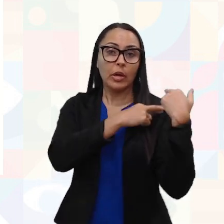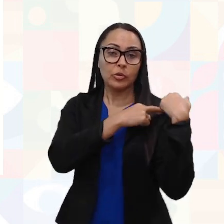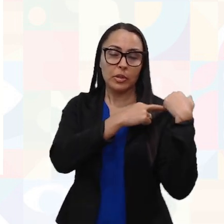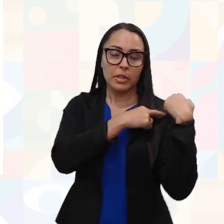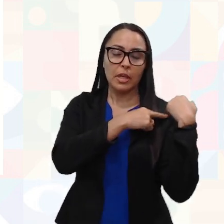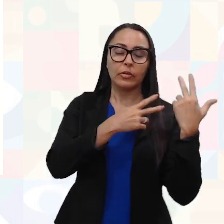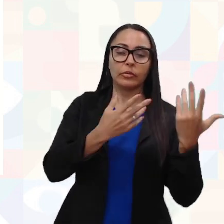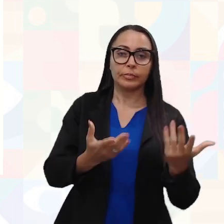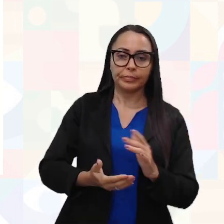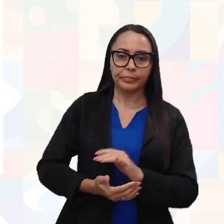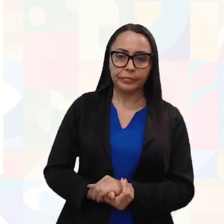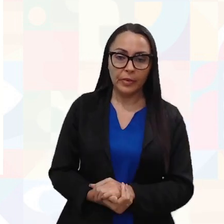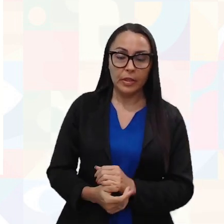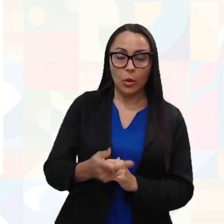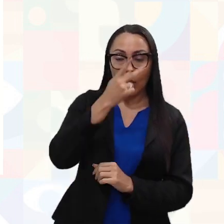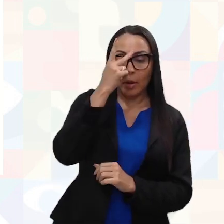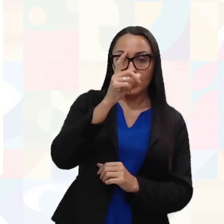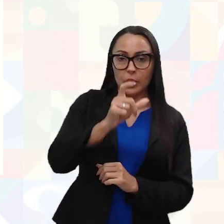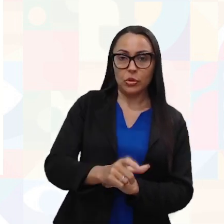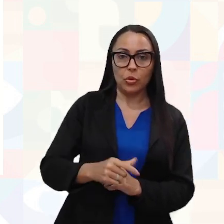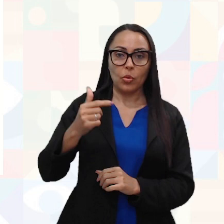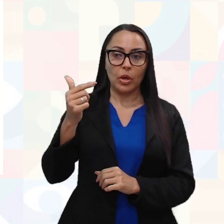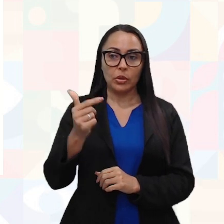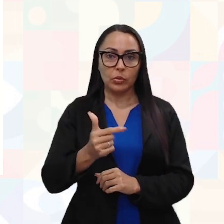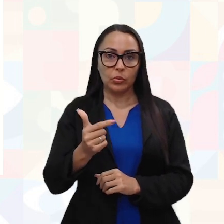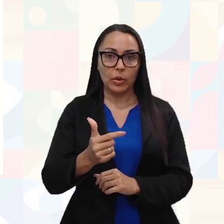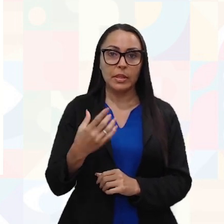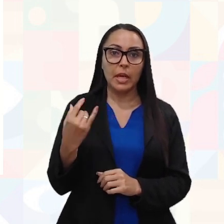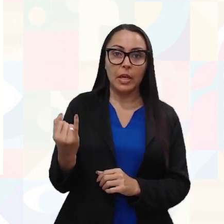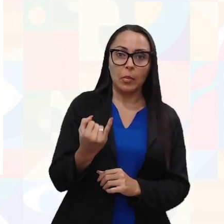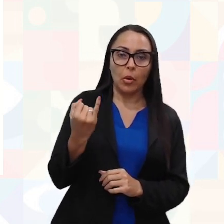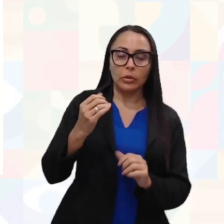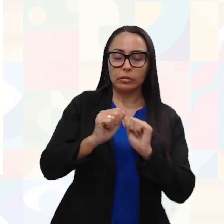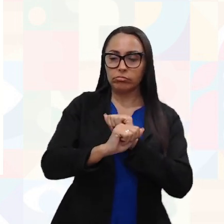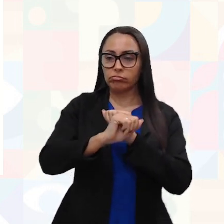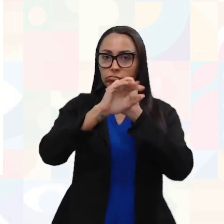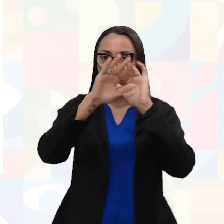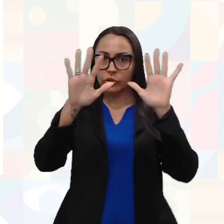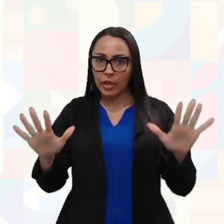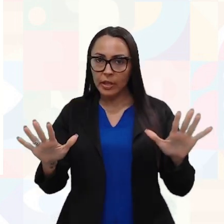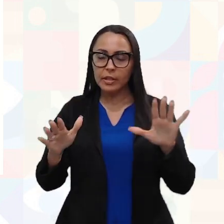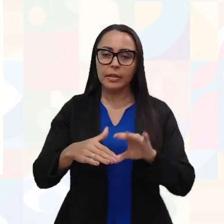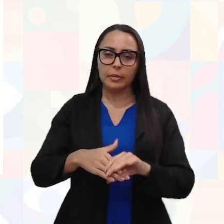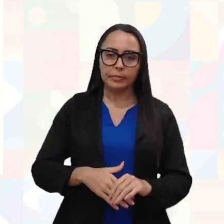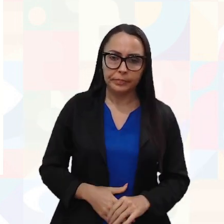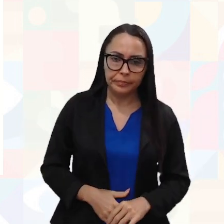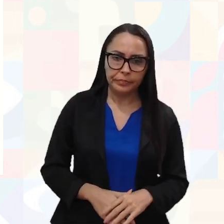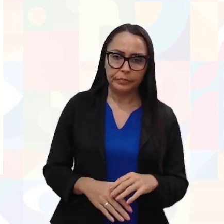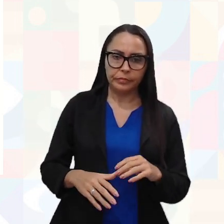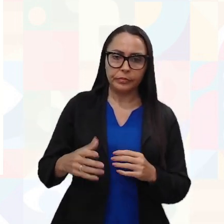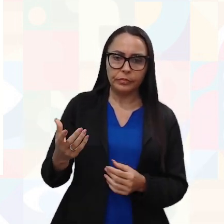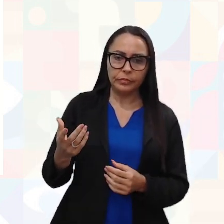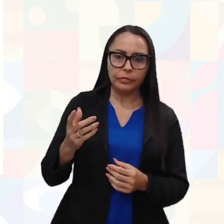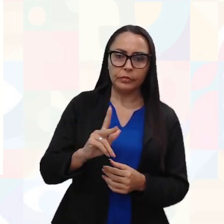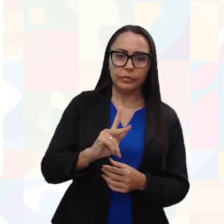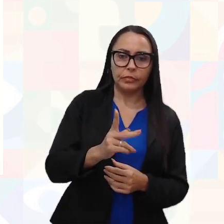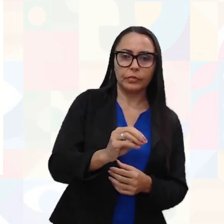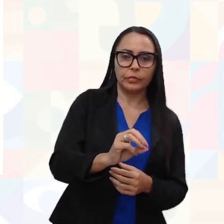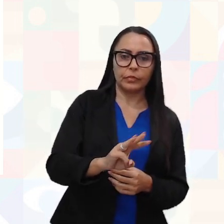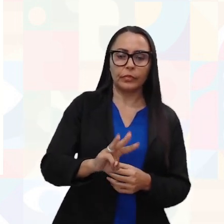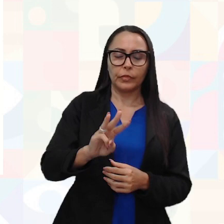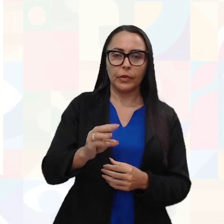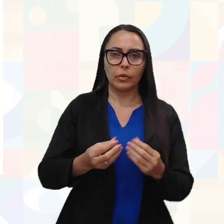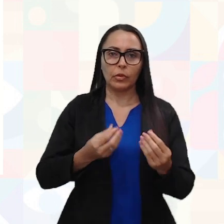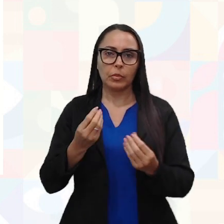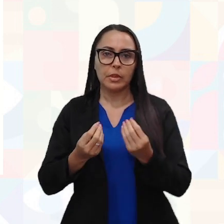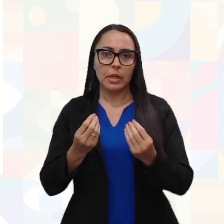executar isso? Vai ser uma pessoa? Vai ser duas? É importante deixar claro. How, que é o como. Como será realizada